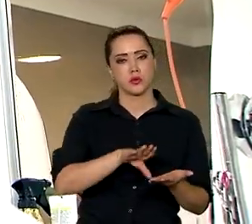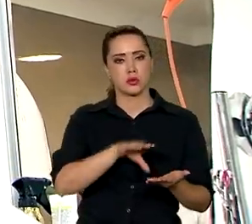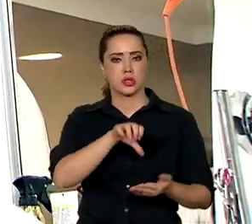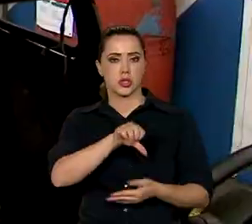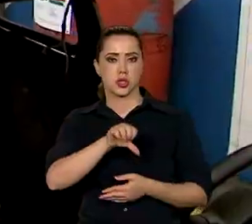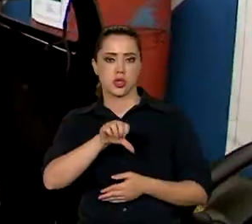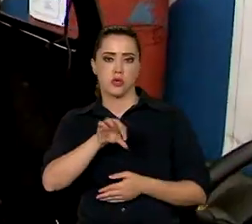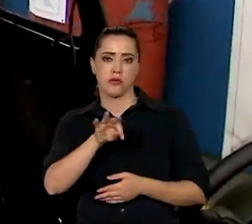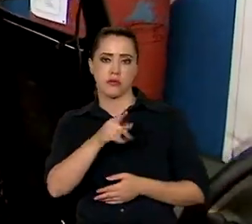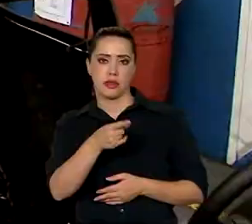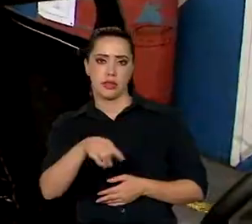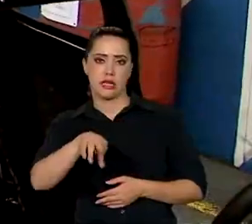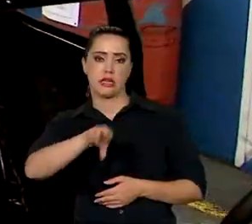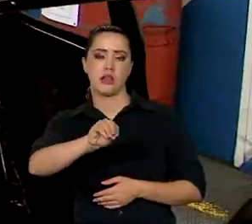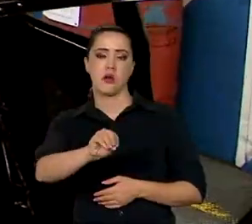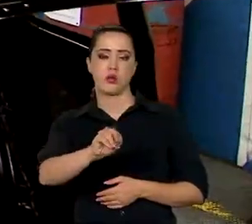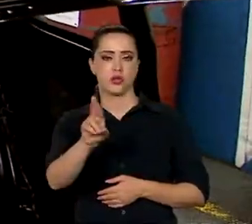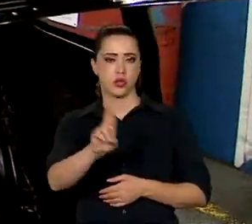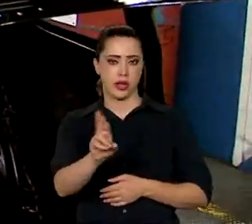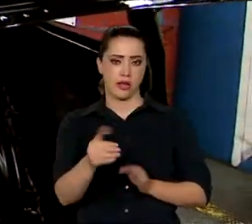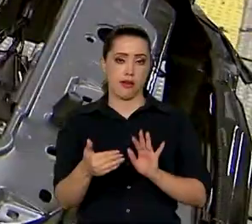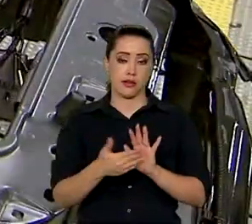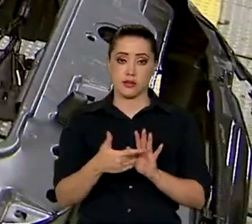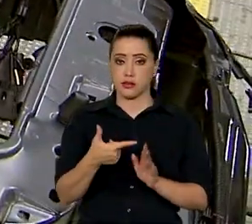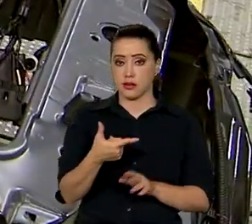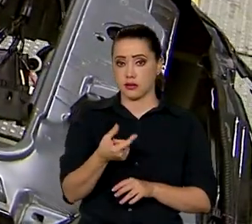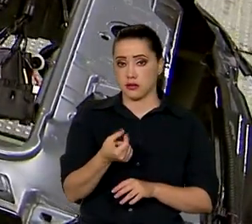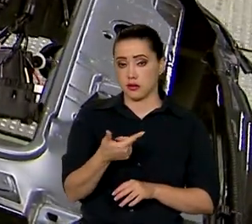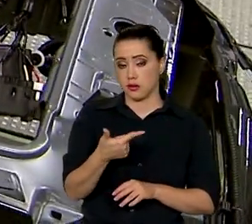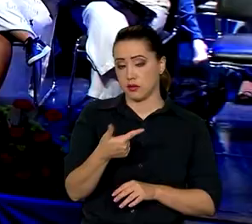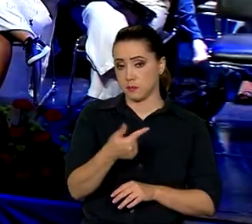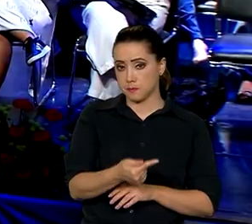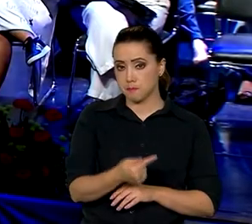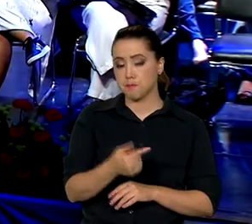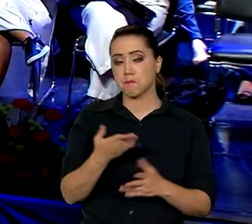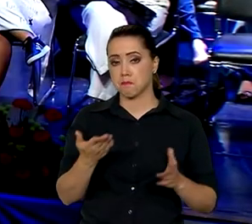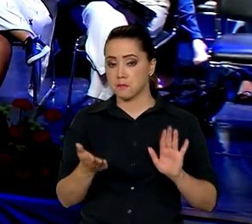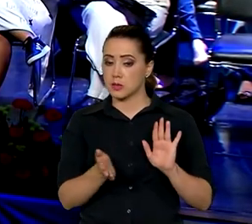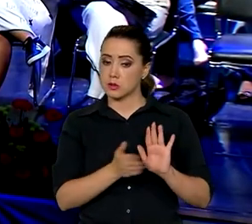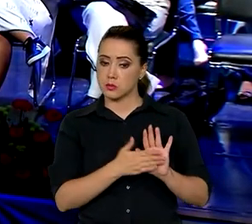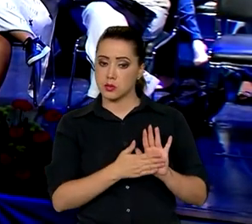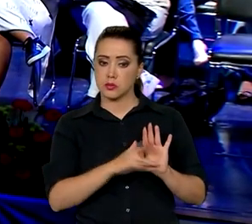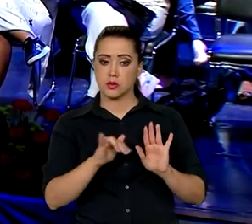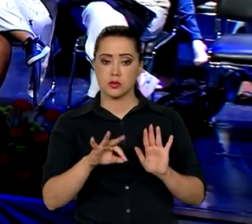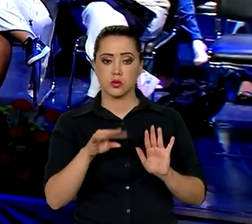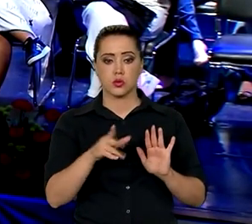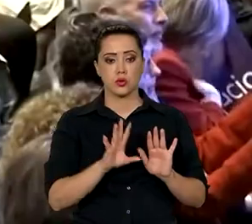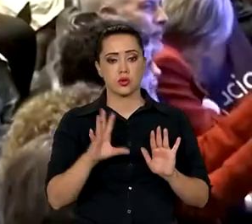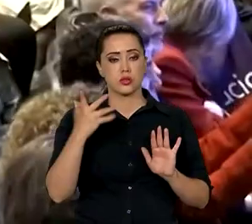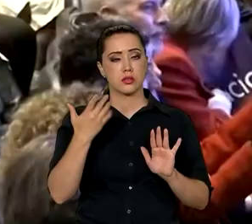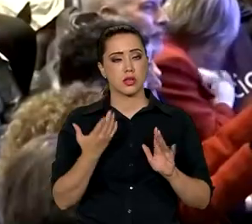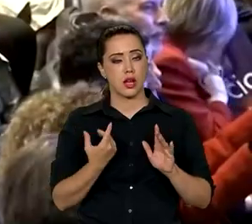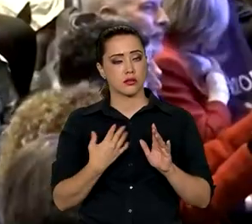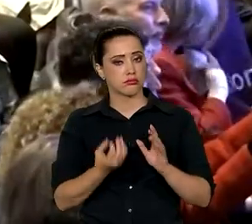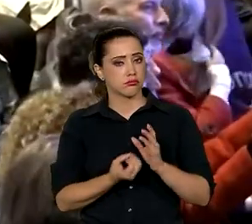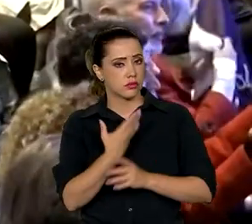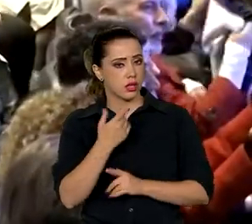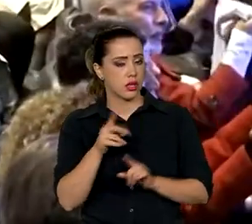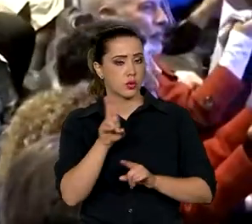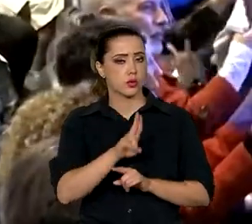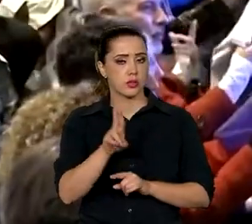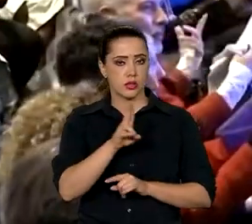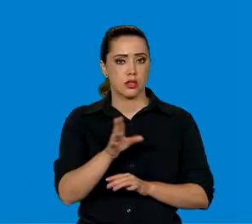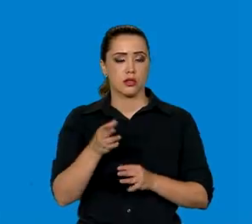$ 9 trilhões até 2027. E essas propostas foram todas elaboradas por meio da